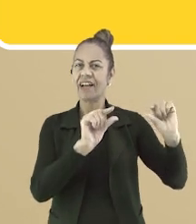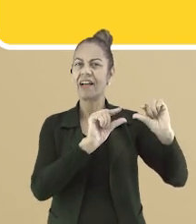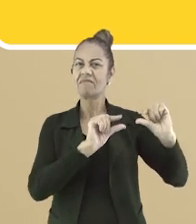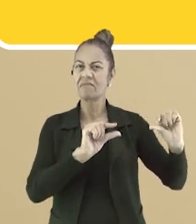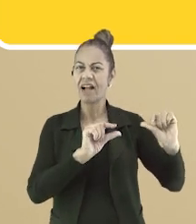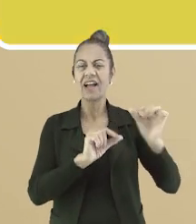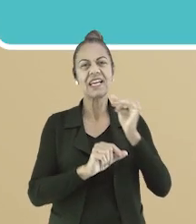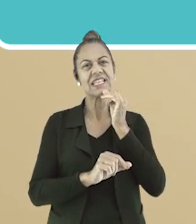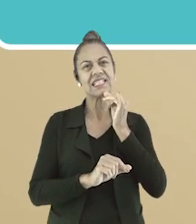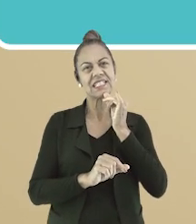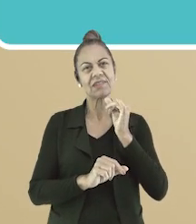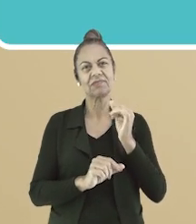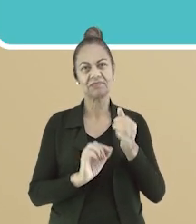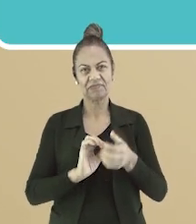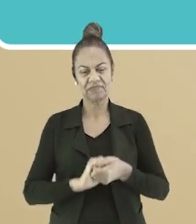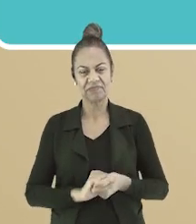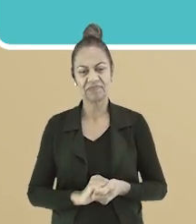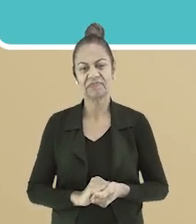queijo.